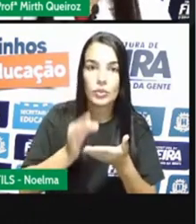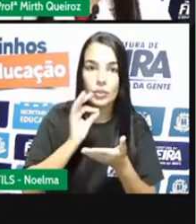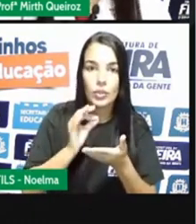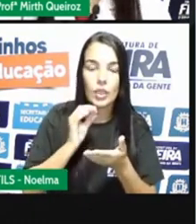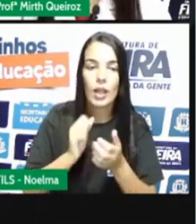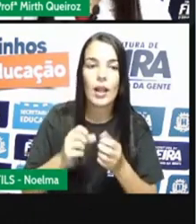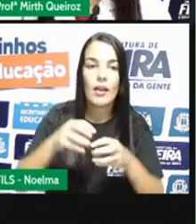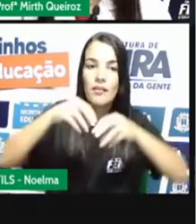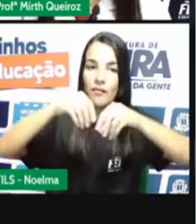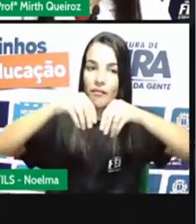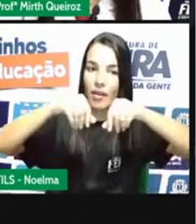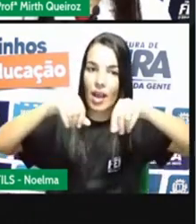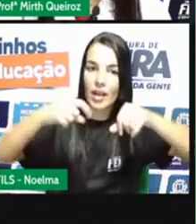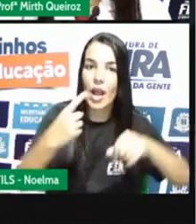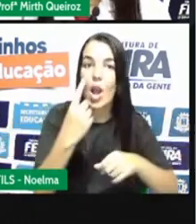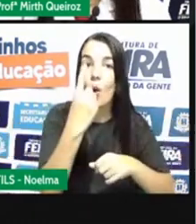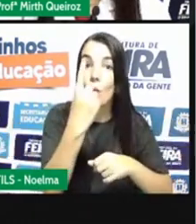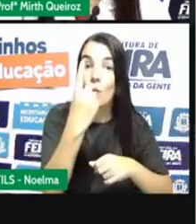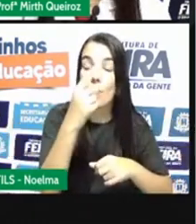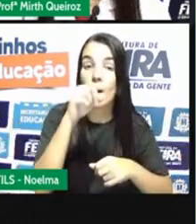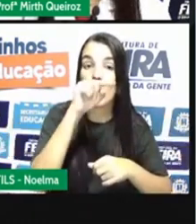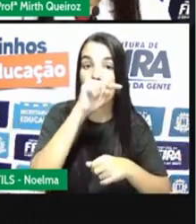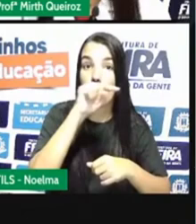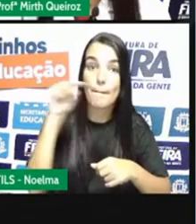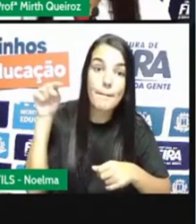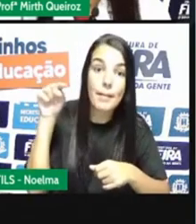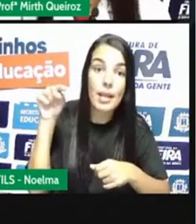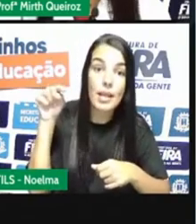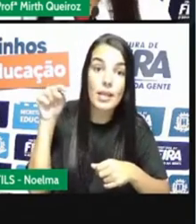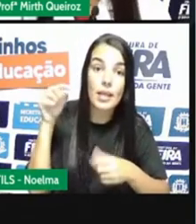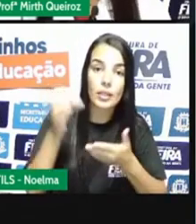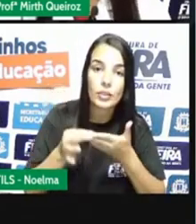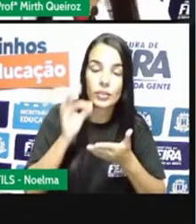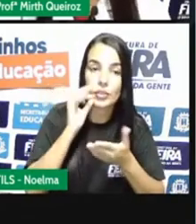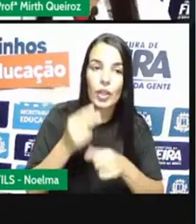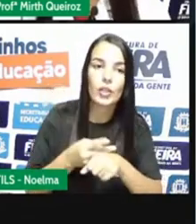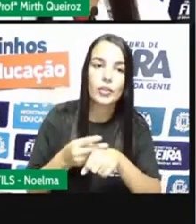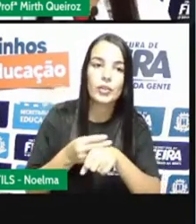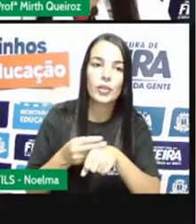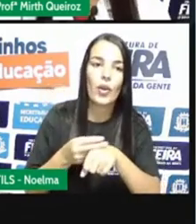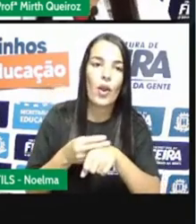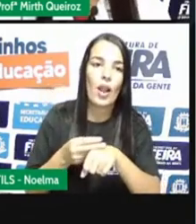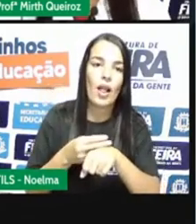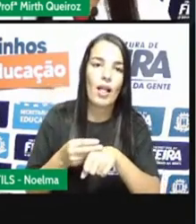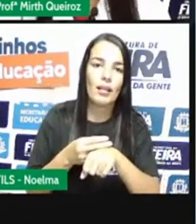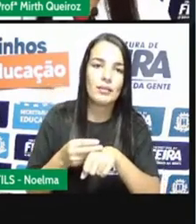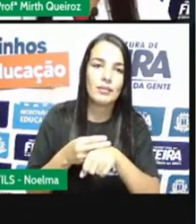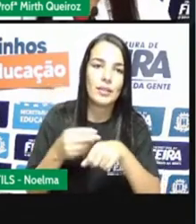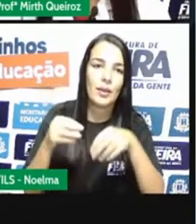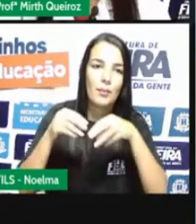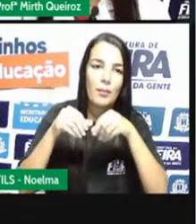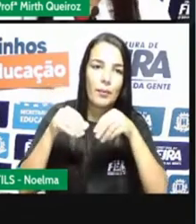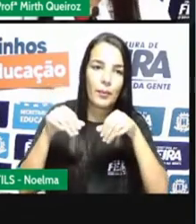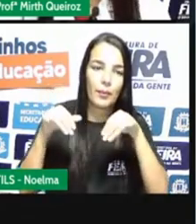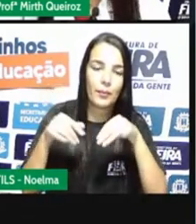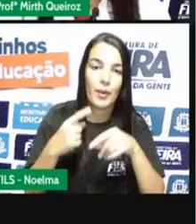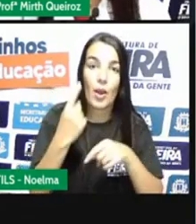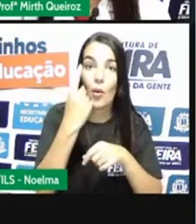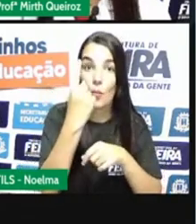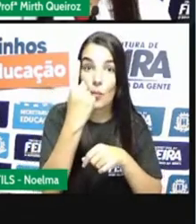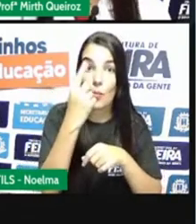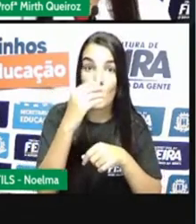e uma xícara e meia de chocolate em pó. Uma